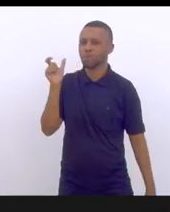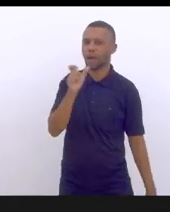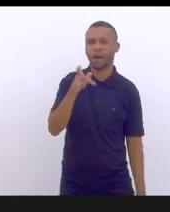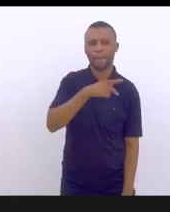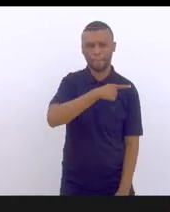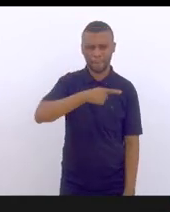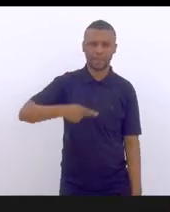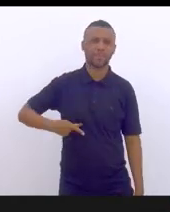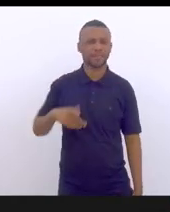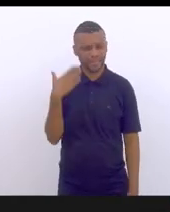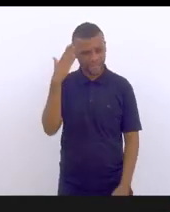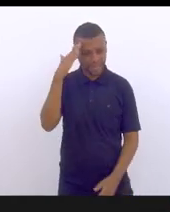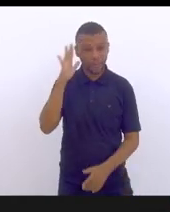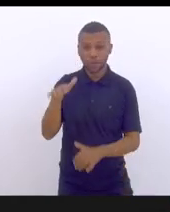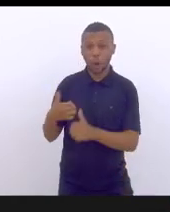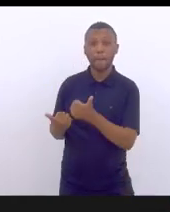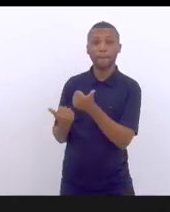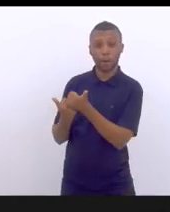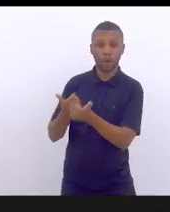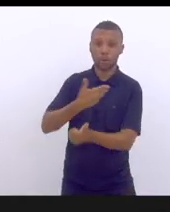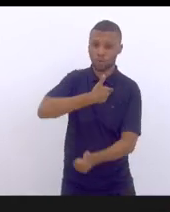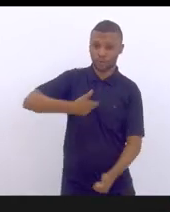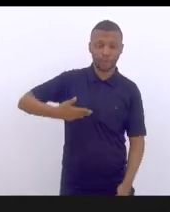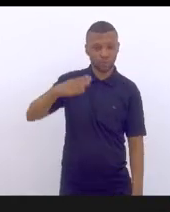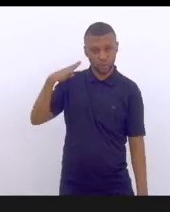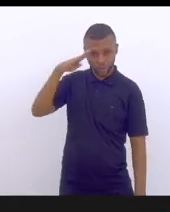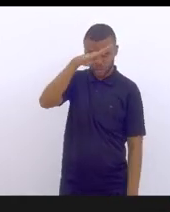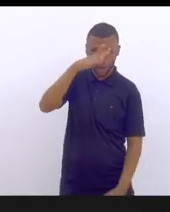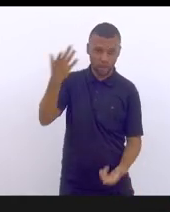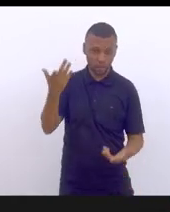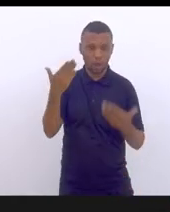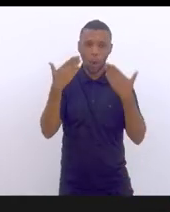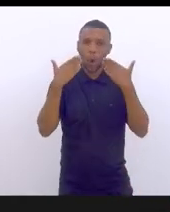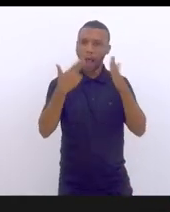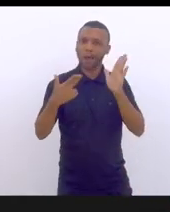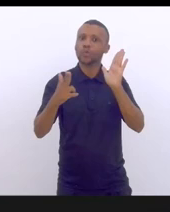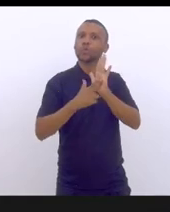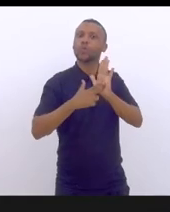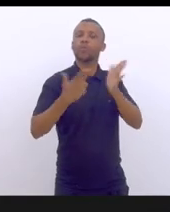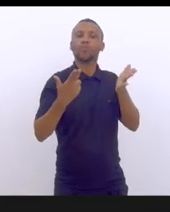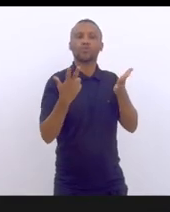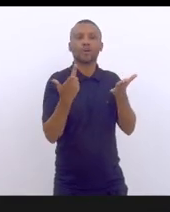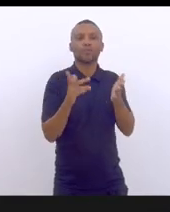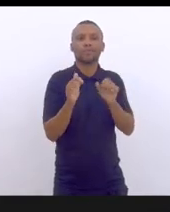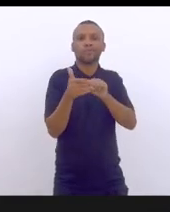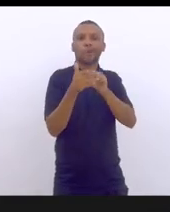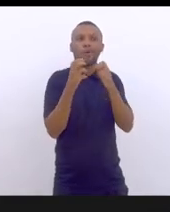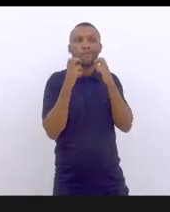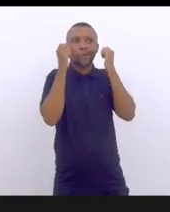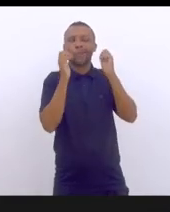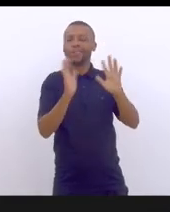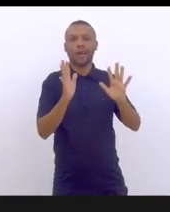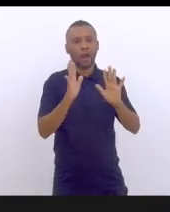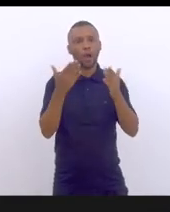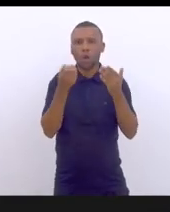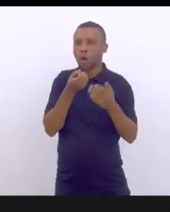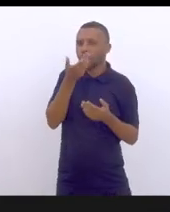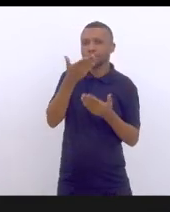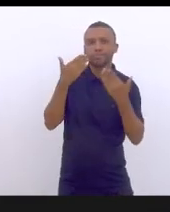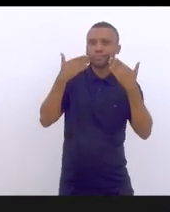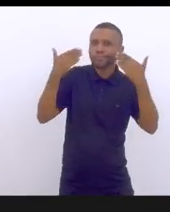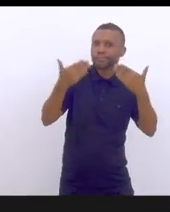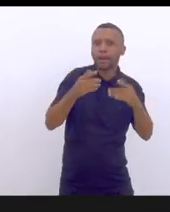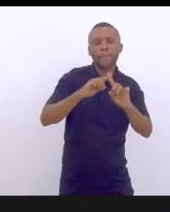vocês sabem que eu sou base do governo, eu não nego isso, nem tenho nenhum temor de declarar isso, mas quando